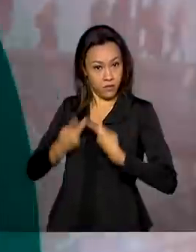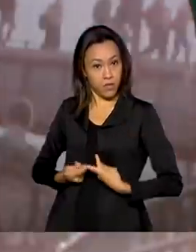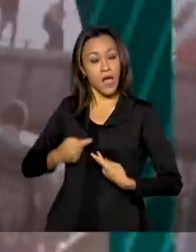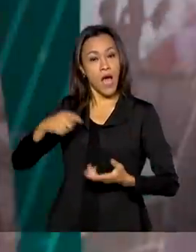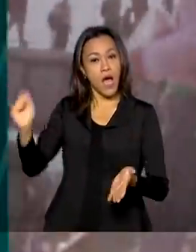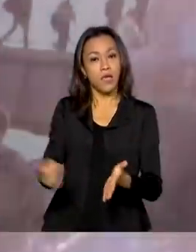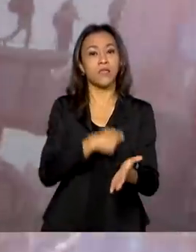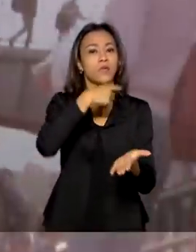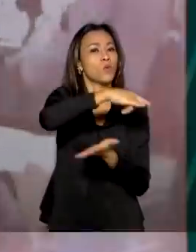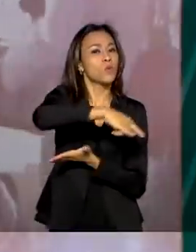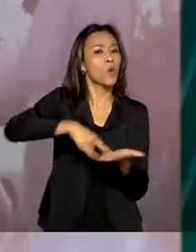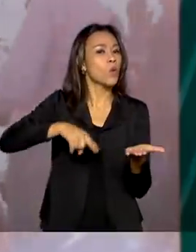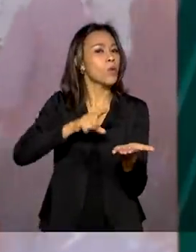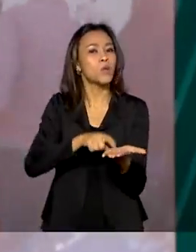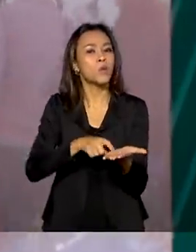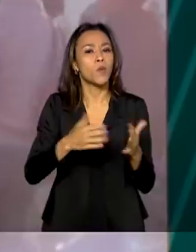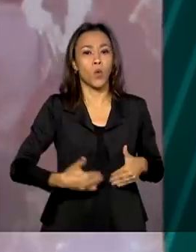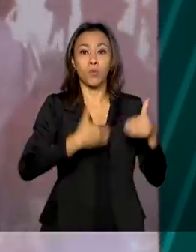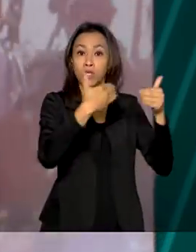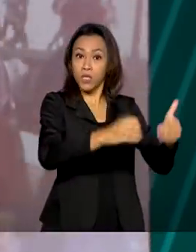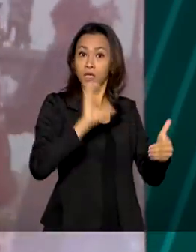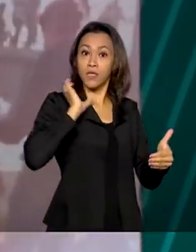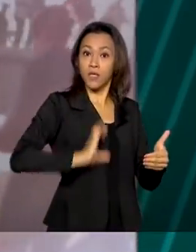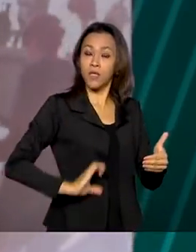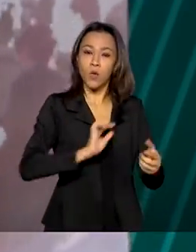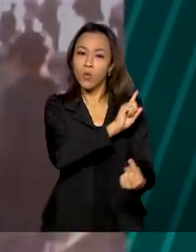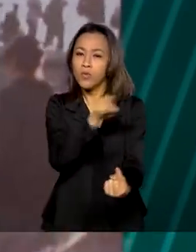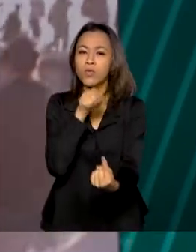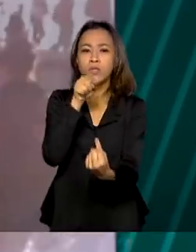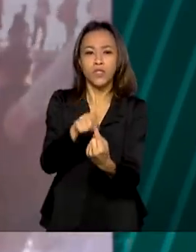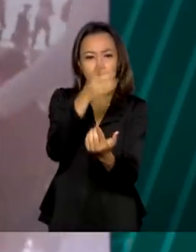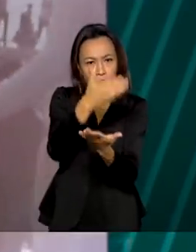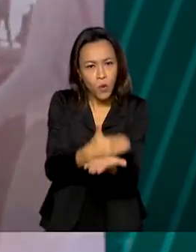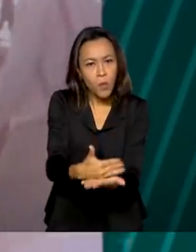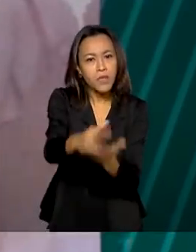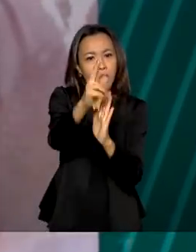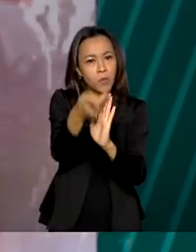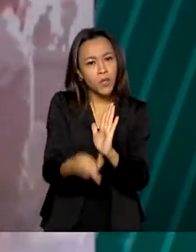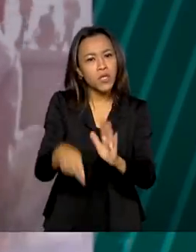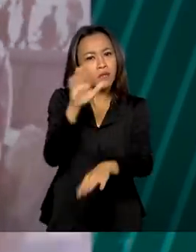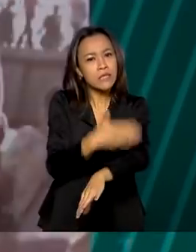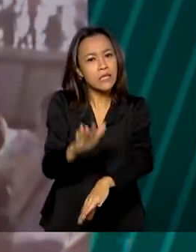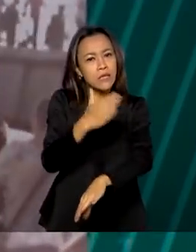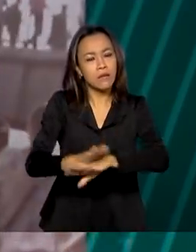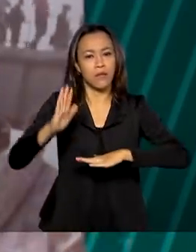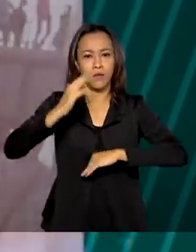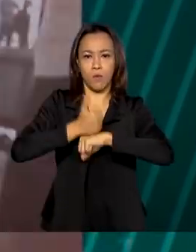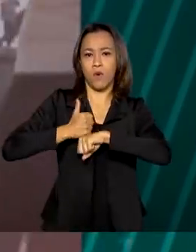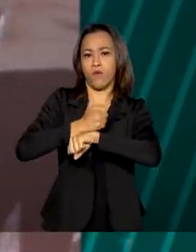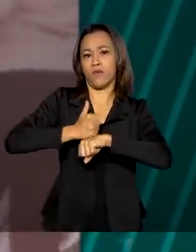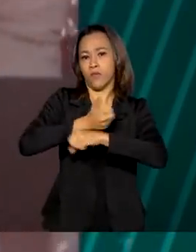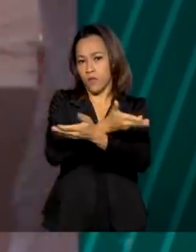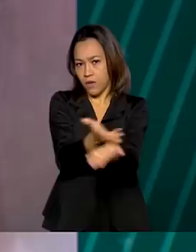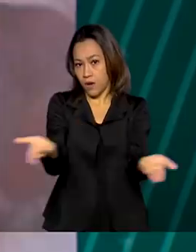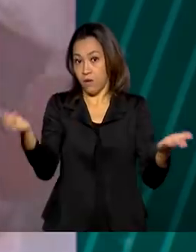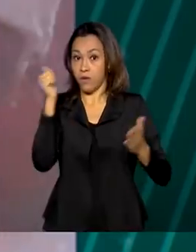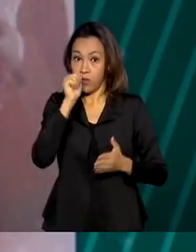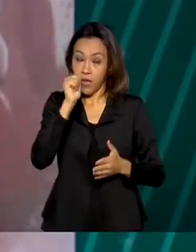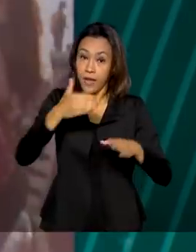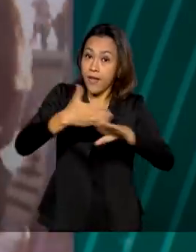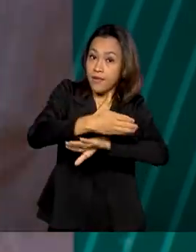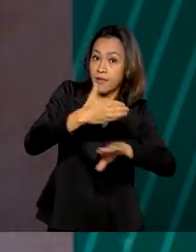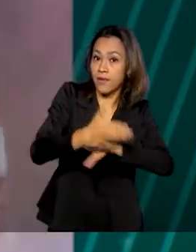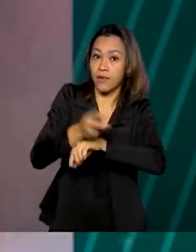cooperação com o Ministério da Cidadania para iniciar projetos de qualificação profissional e acesso ao crédito